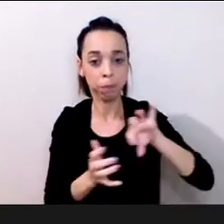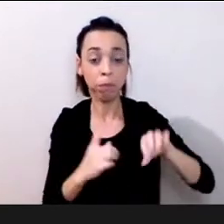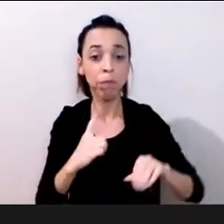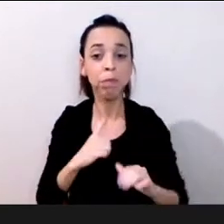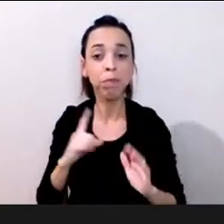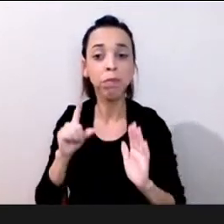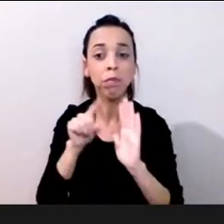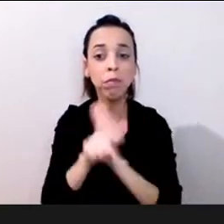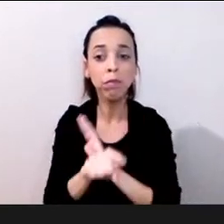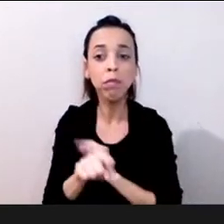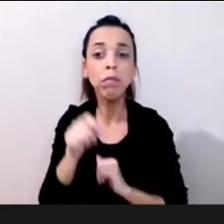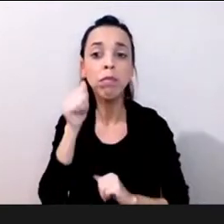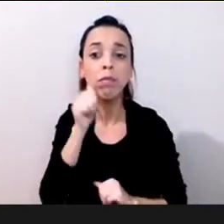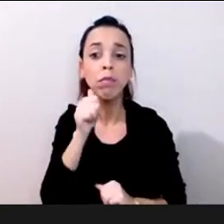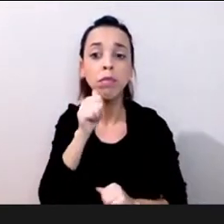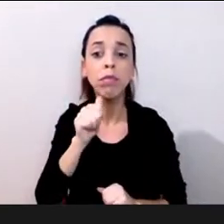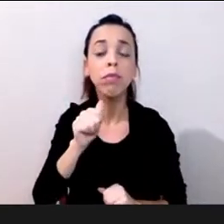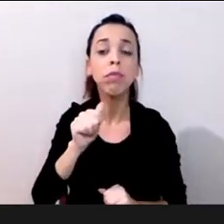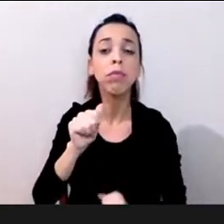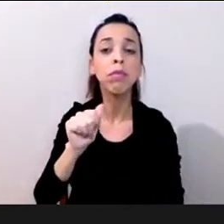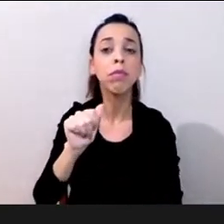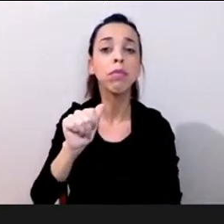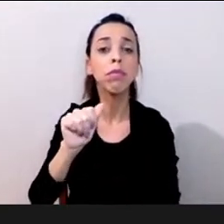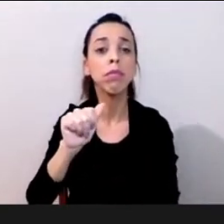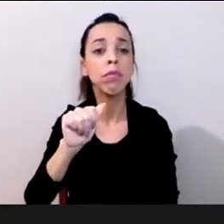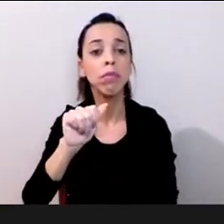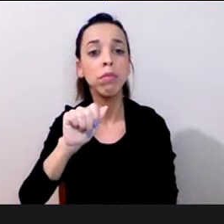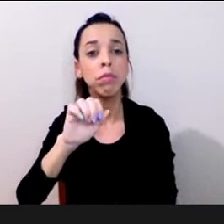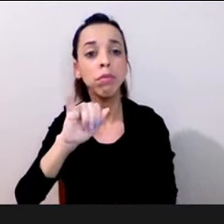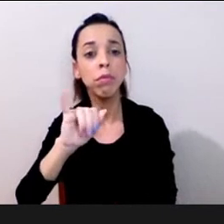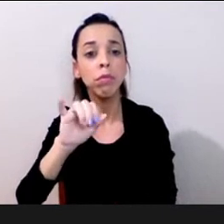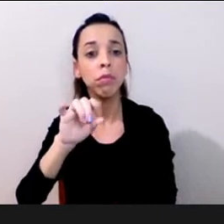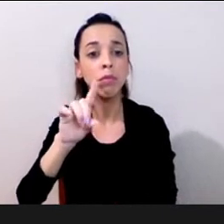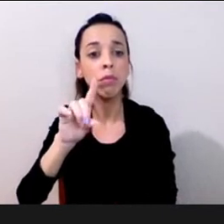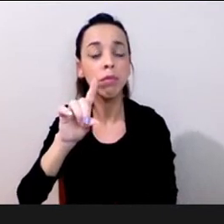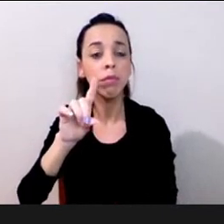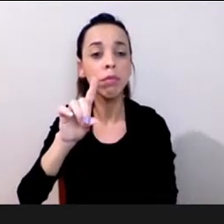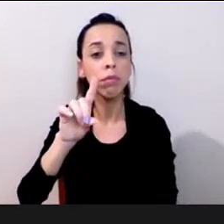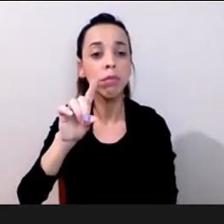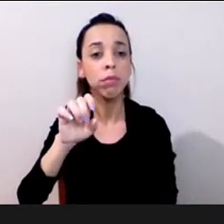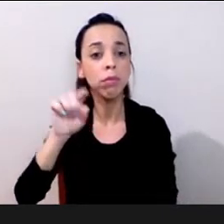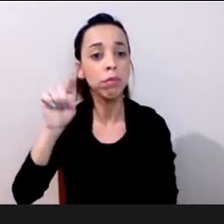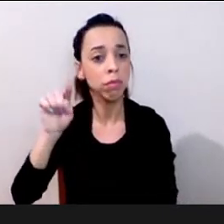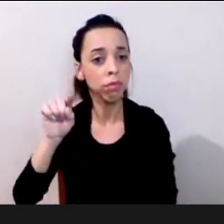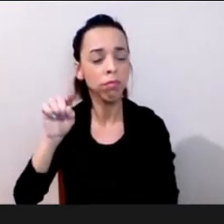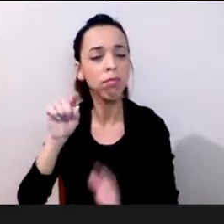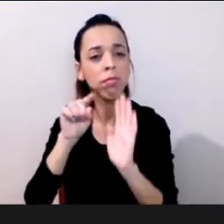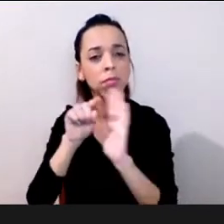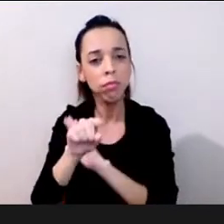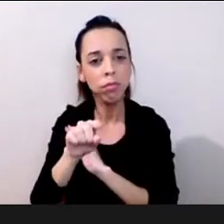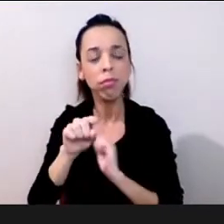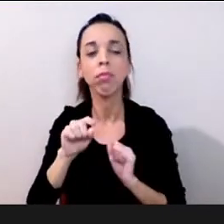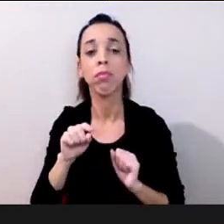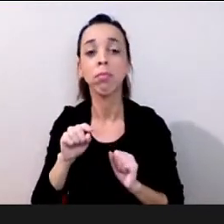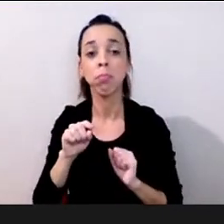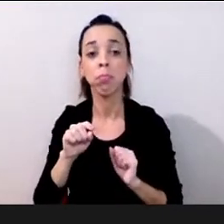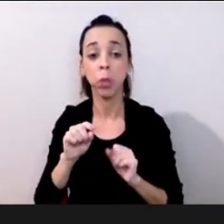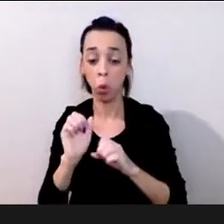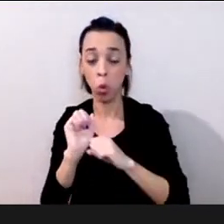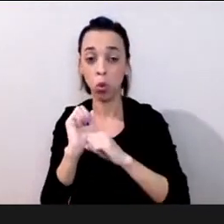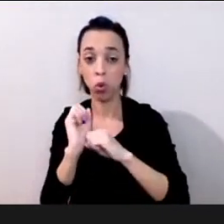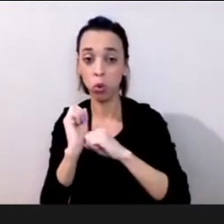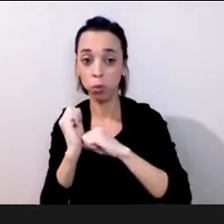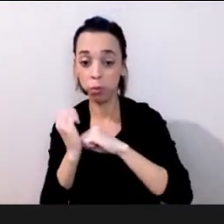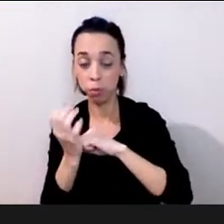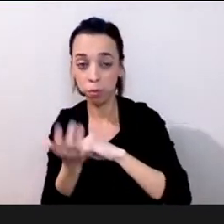Oliveira que ela traz o seguinte para vocês três como criar coragem no pós-pandemia para